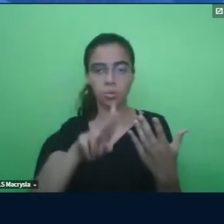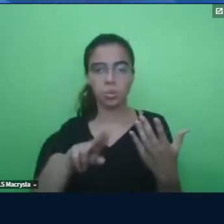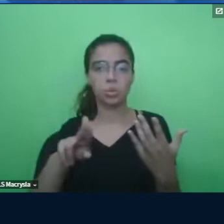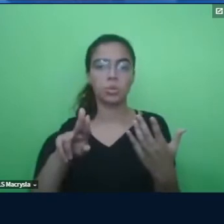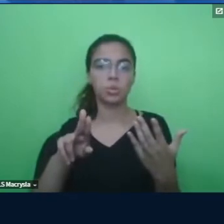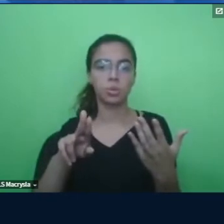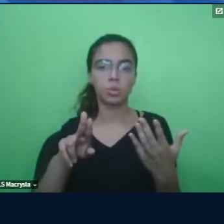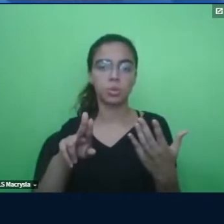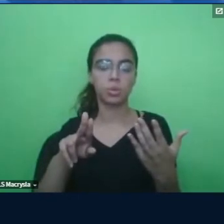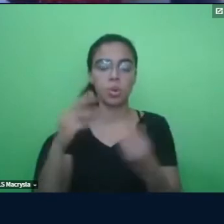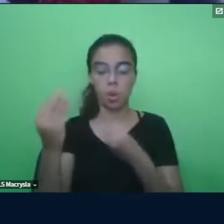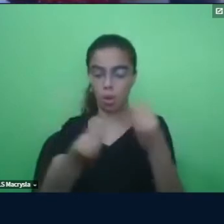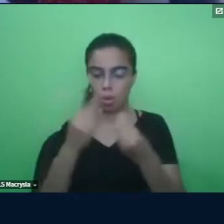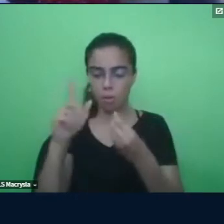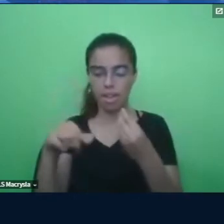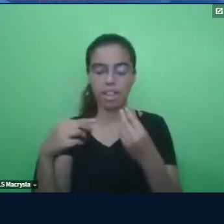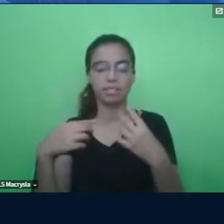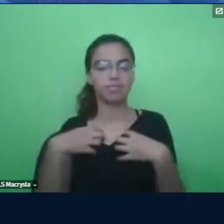sensibilização.